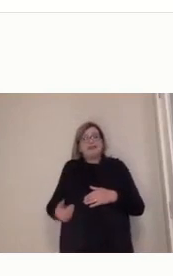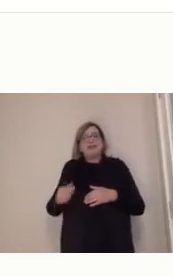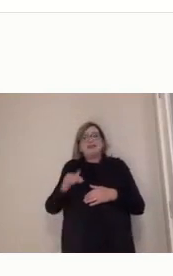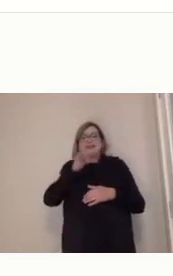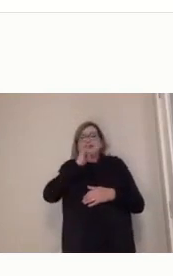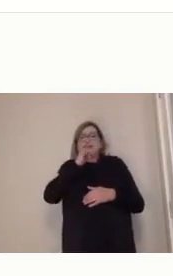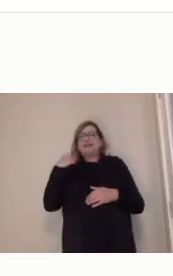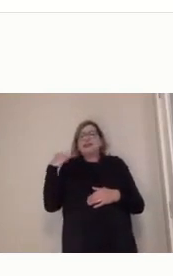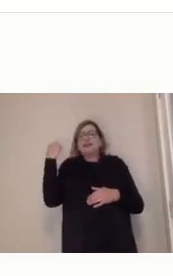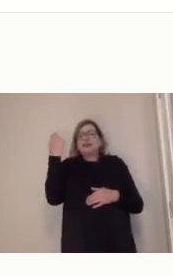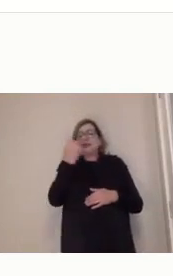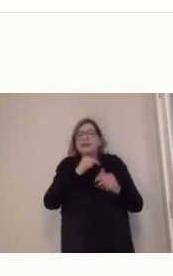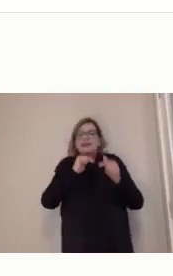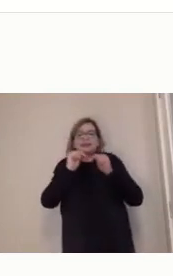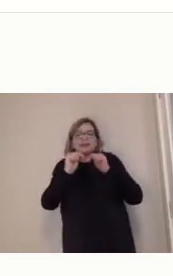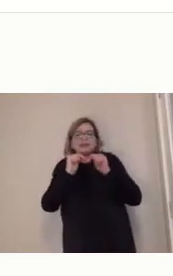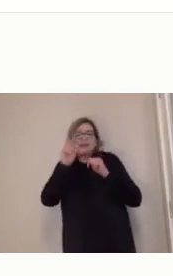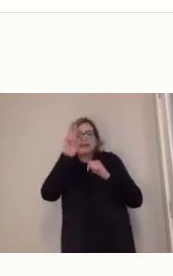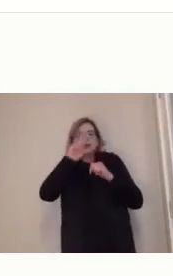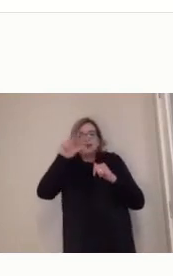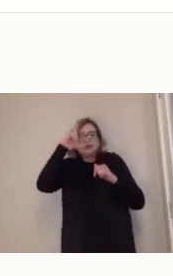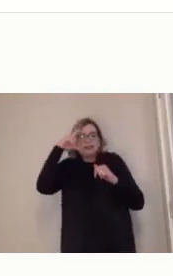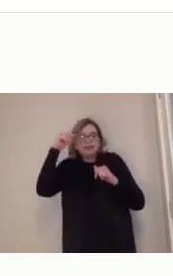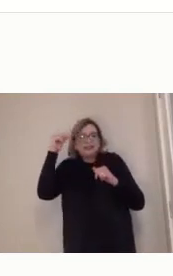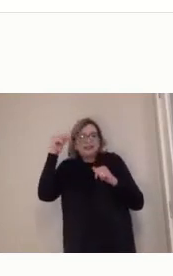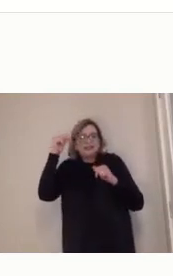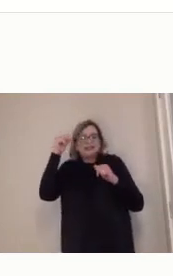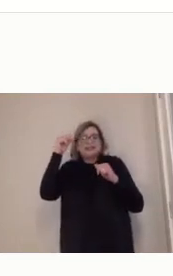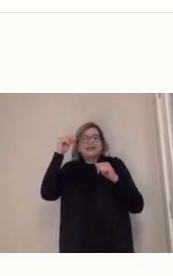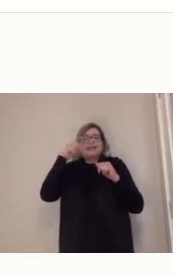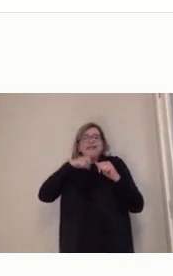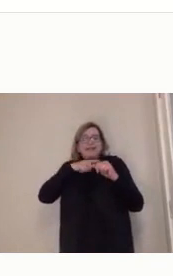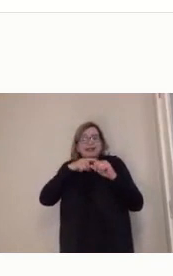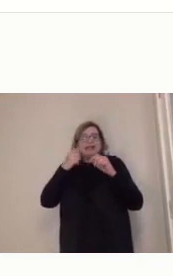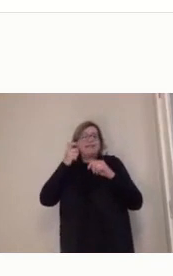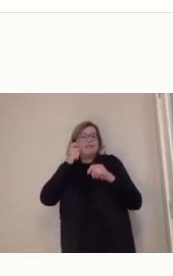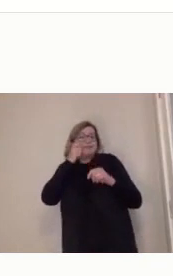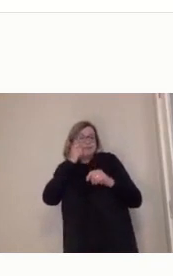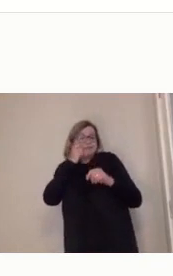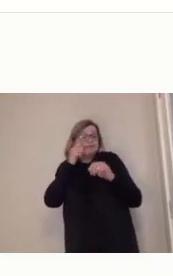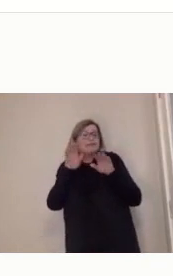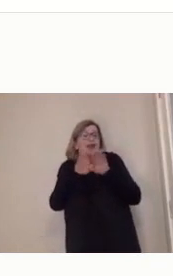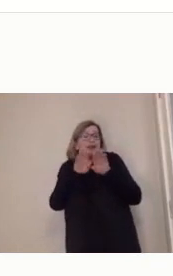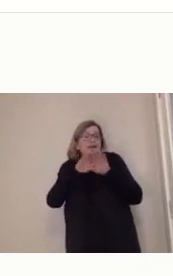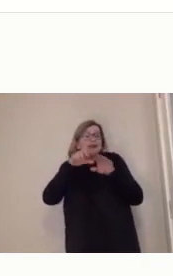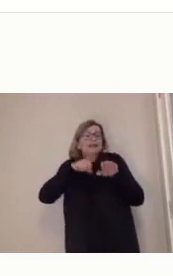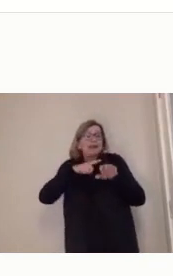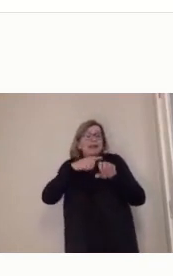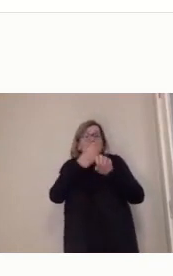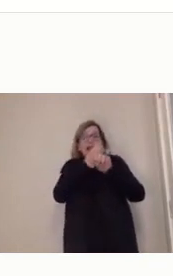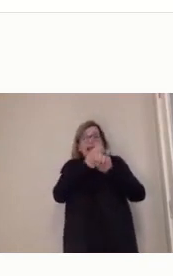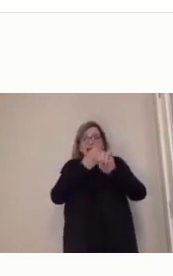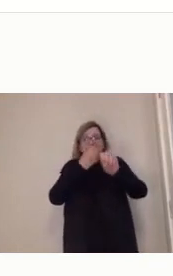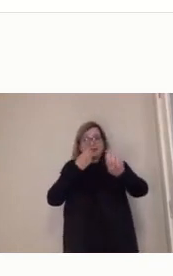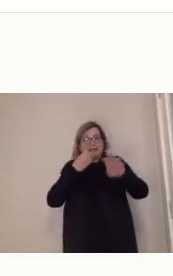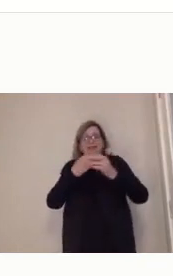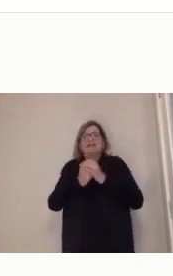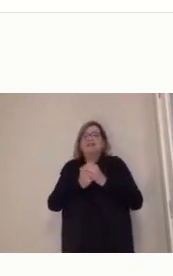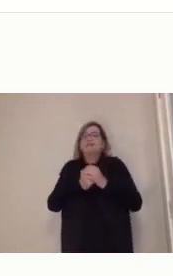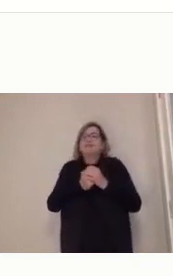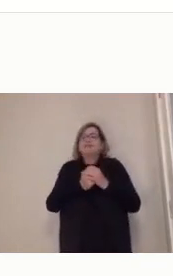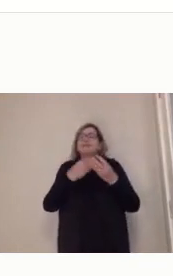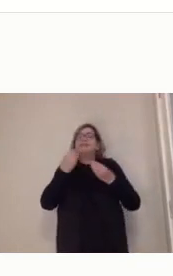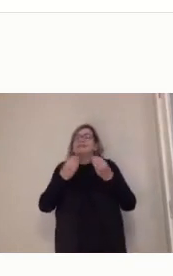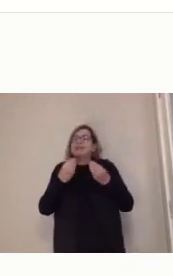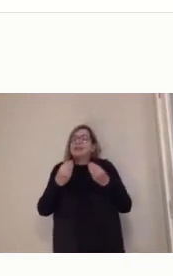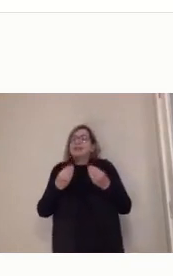distância, né? Então, as universidades, hoje nós somos em 113 universidades, mais ou menos, porque